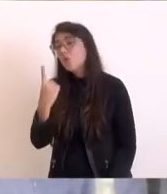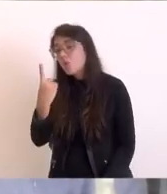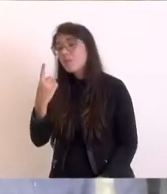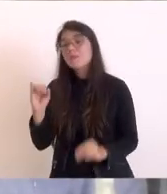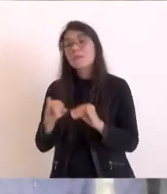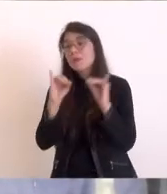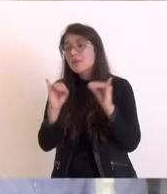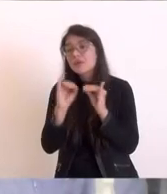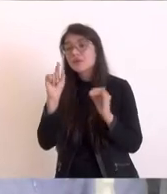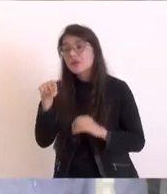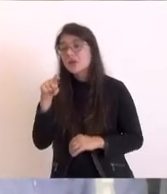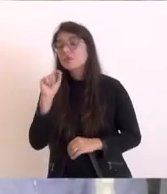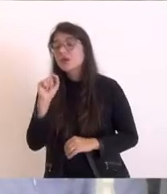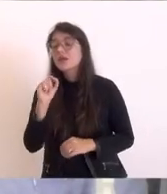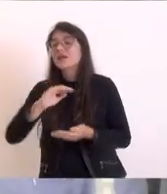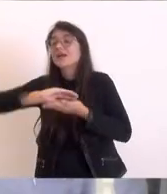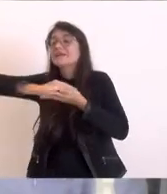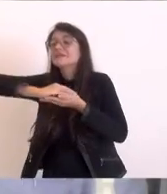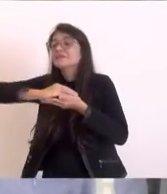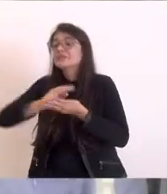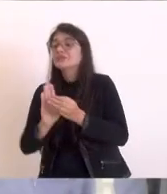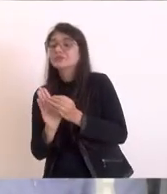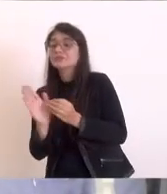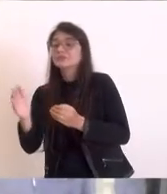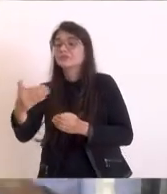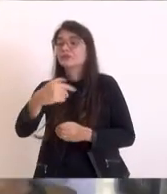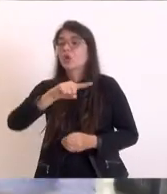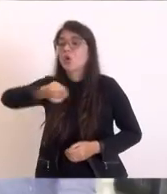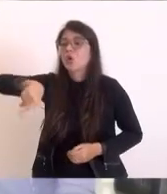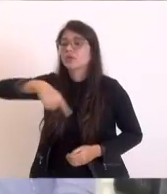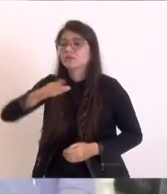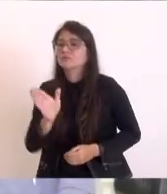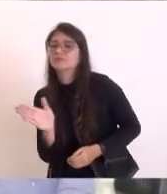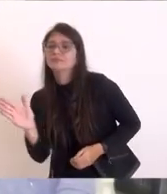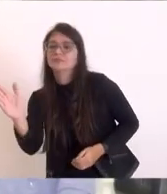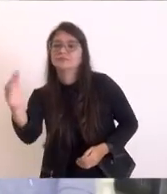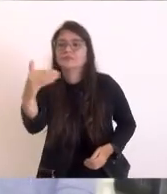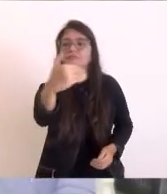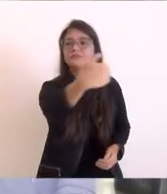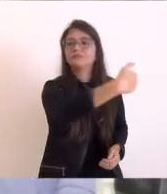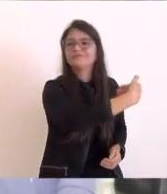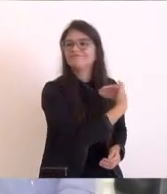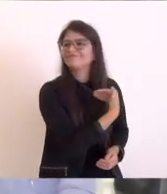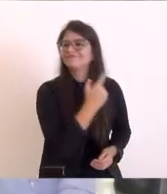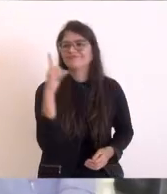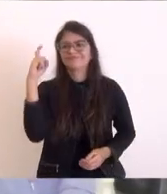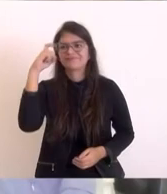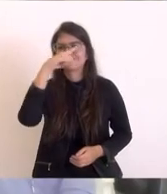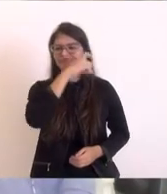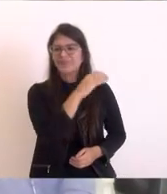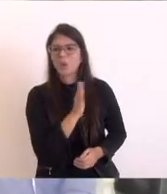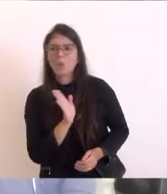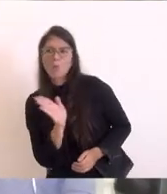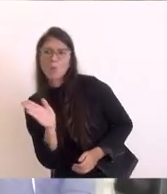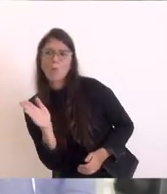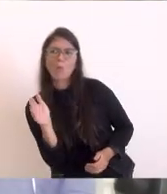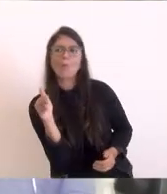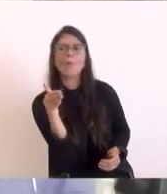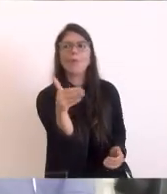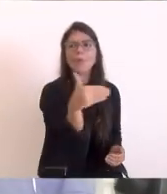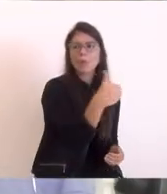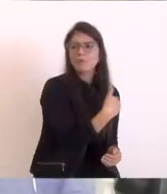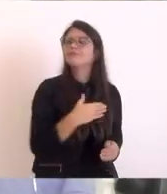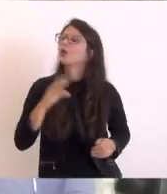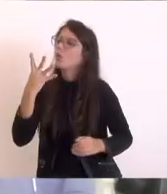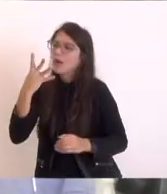quem sai dentro de Rida Azosta tem uma rotatória, Ramon mora em Barra São João Passa, era um funil. Nós ficamos 45